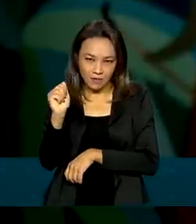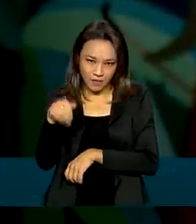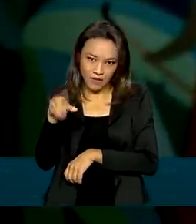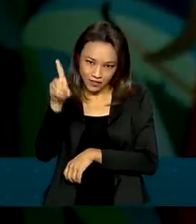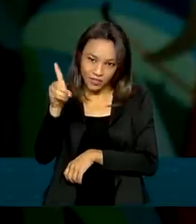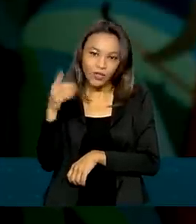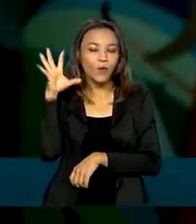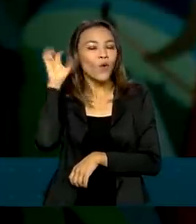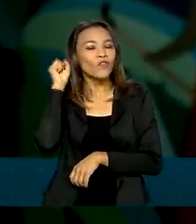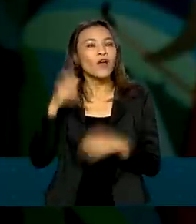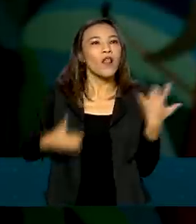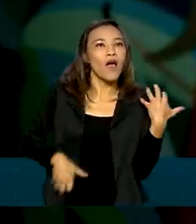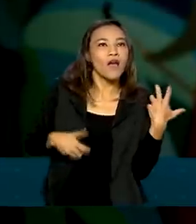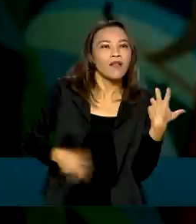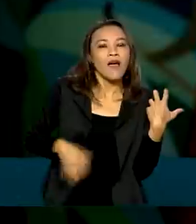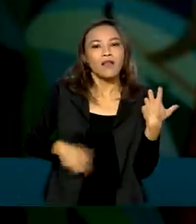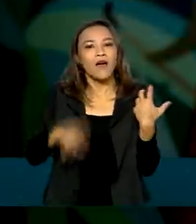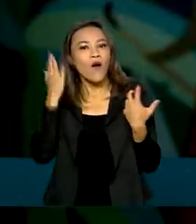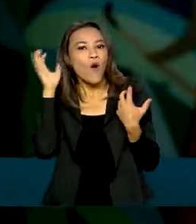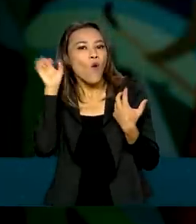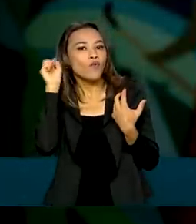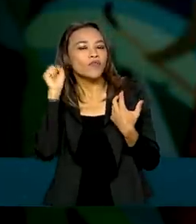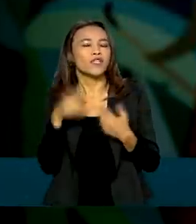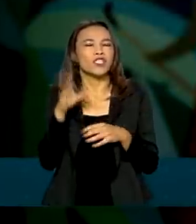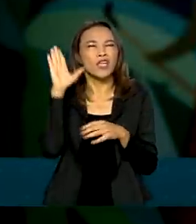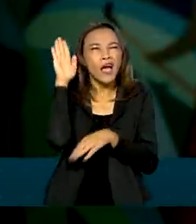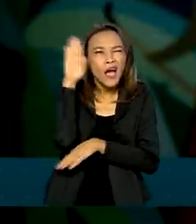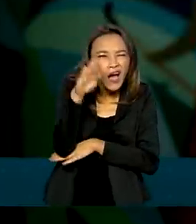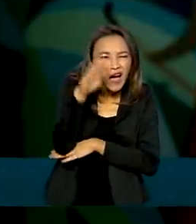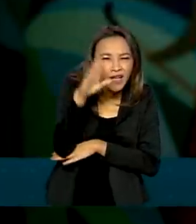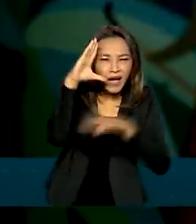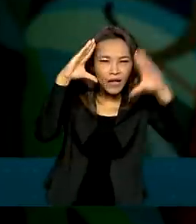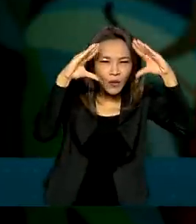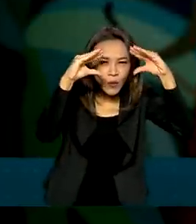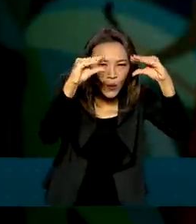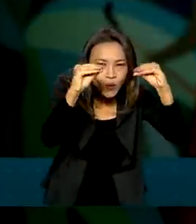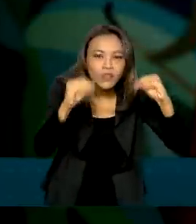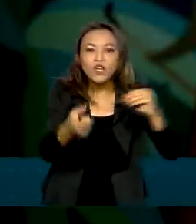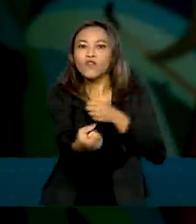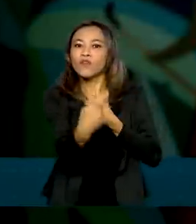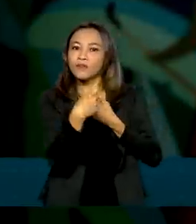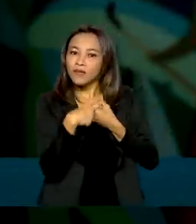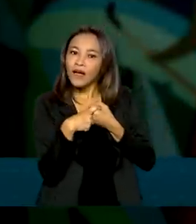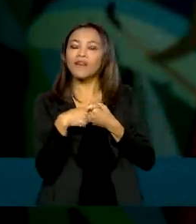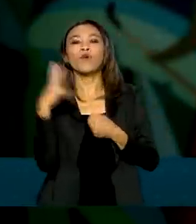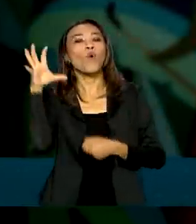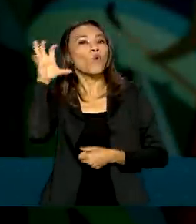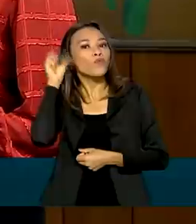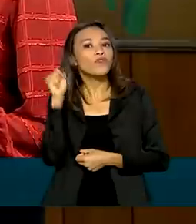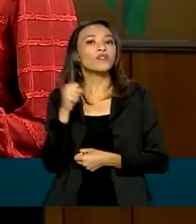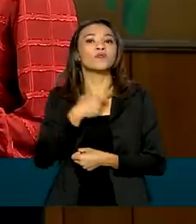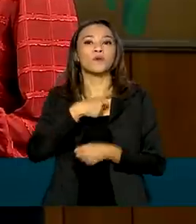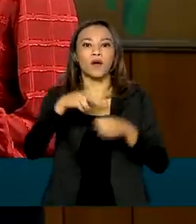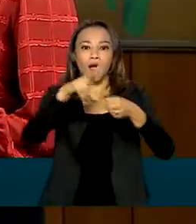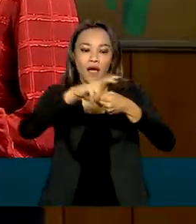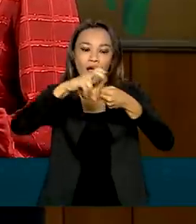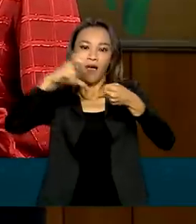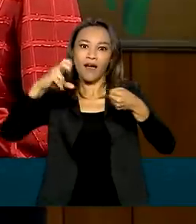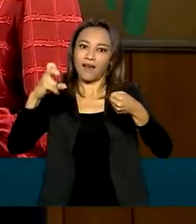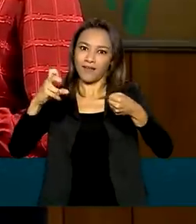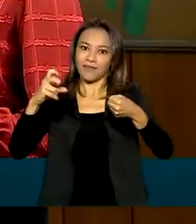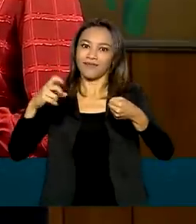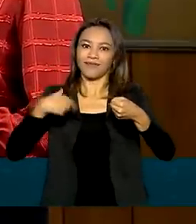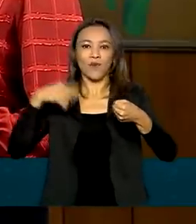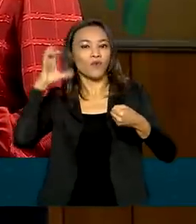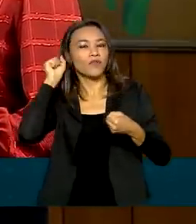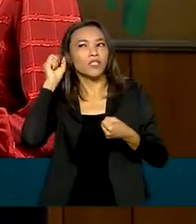sertaneja. E depois, já às 19 horas, já escurecendo, eu voltava ouvindo a Voz do Brasil. E confesso que tinha